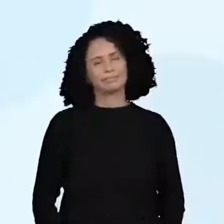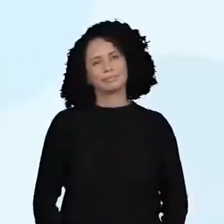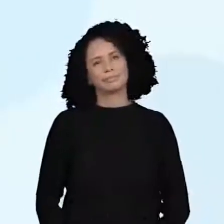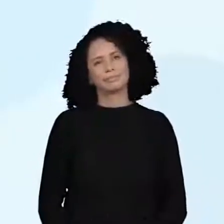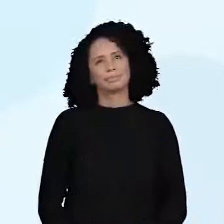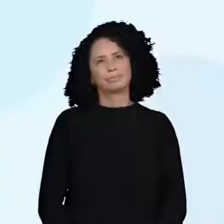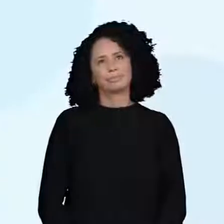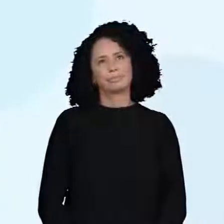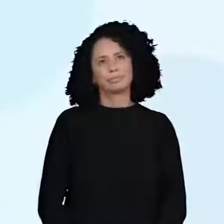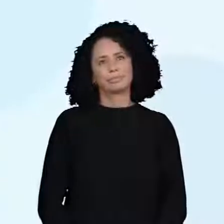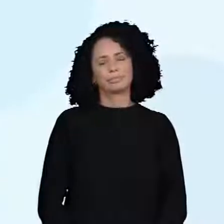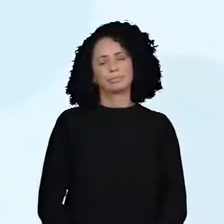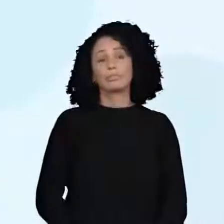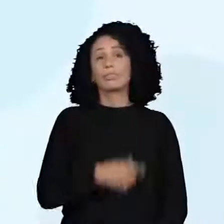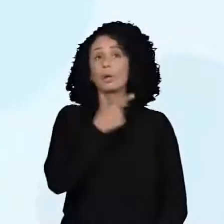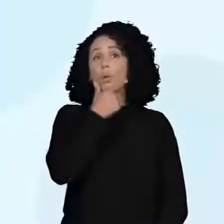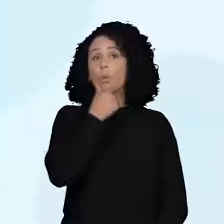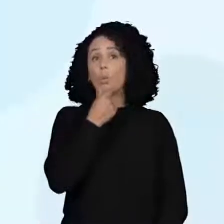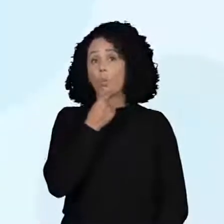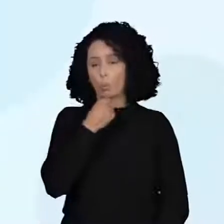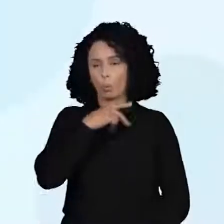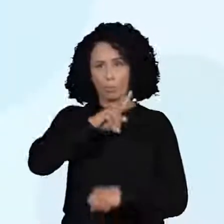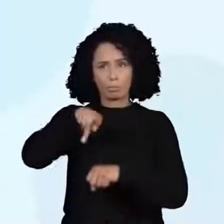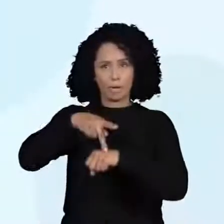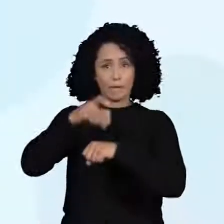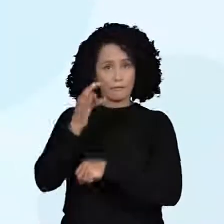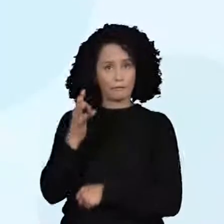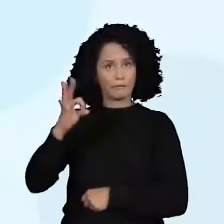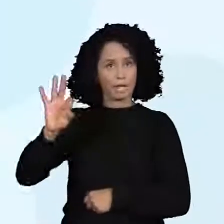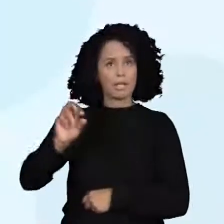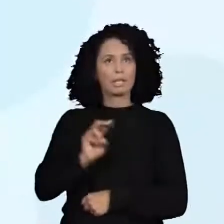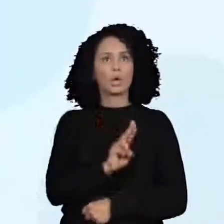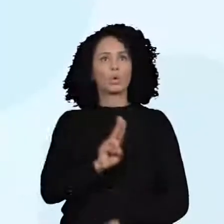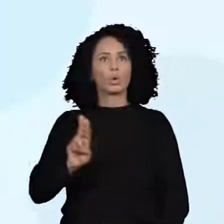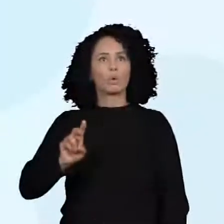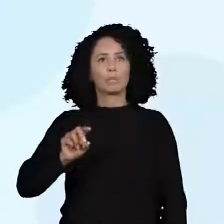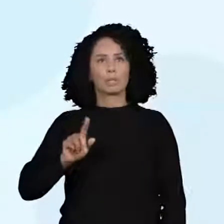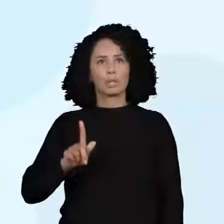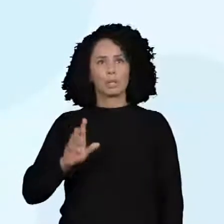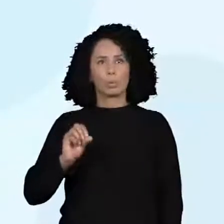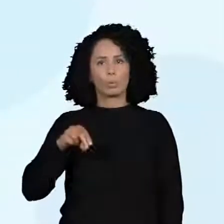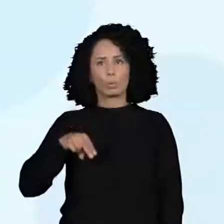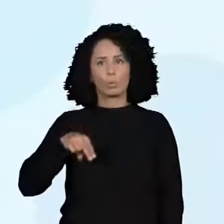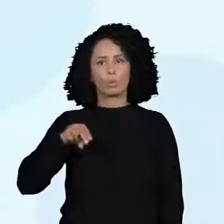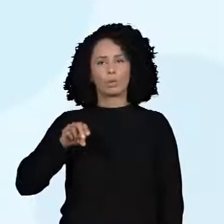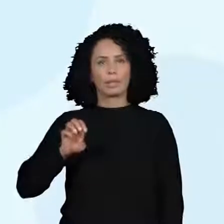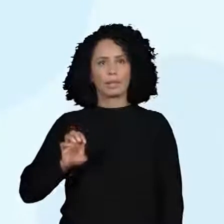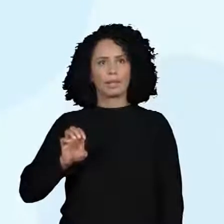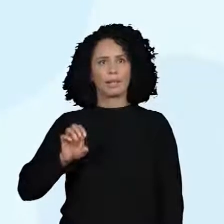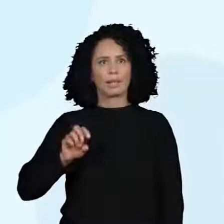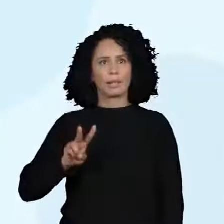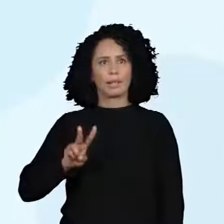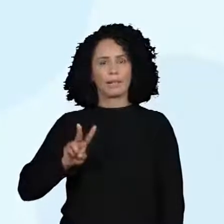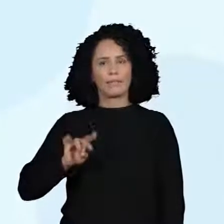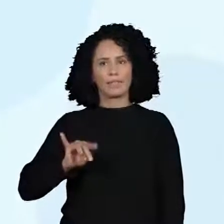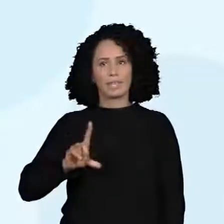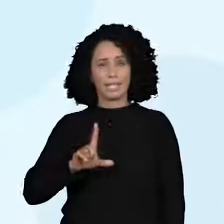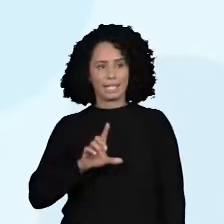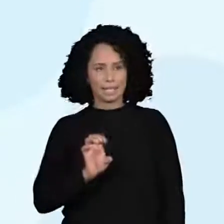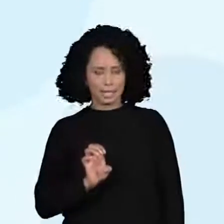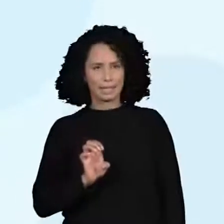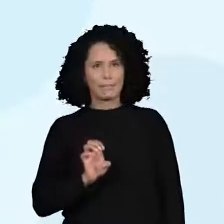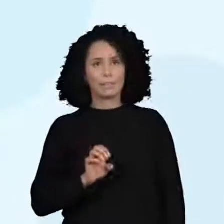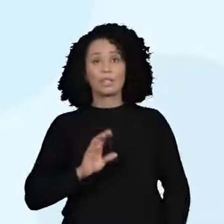Um navegador francês, chamado Gonivelle, que esteve na